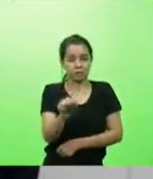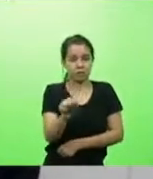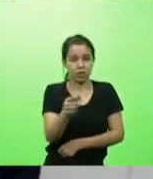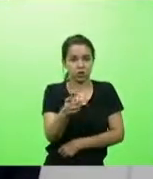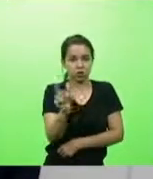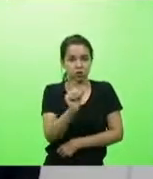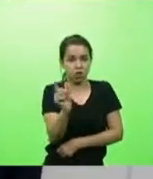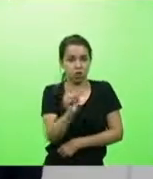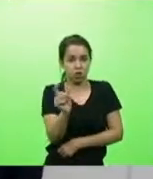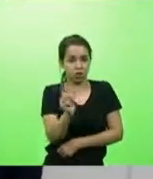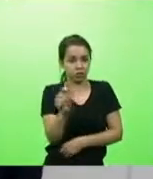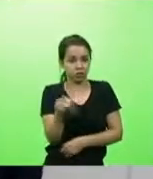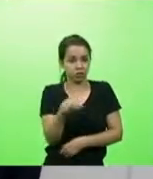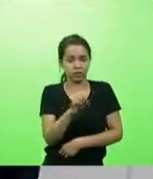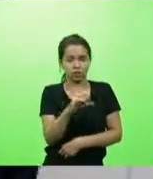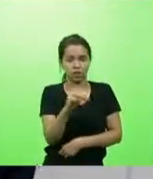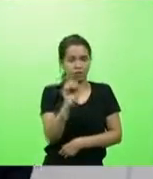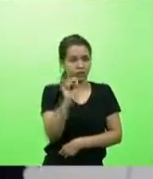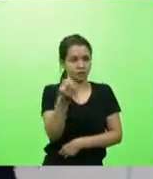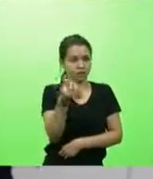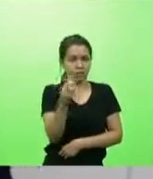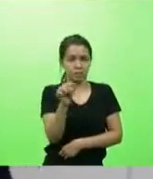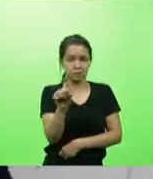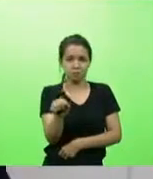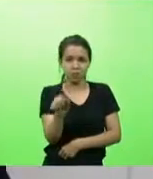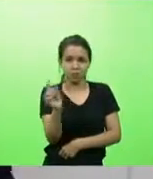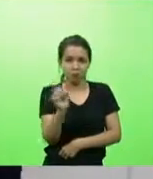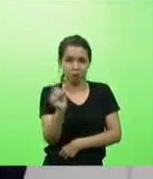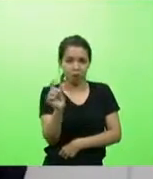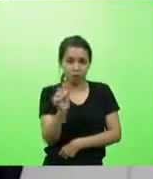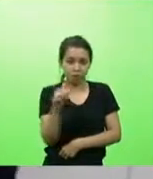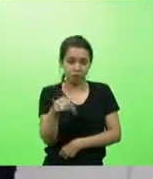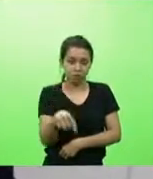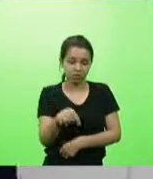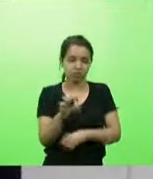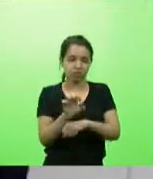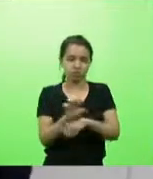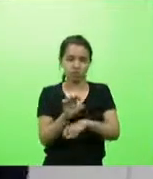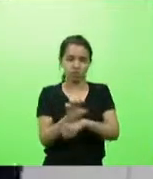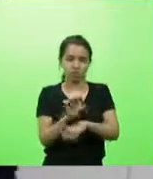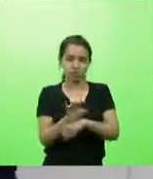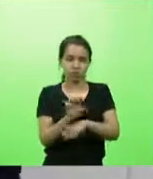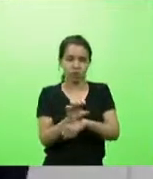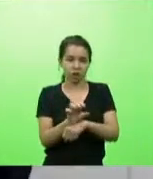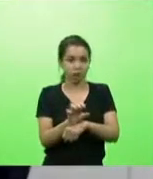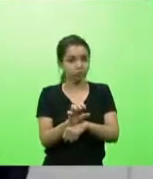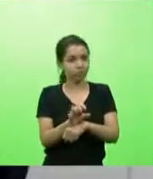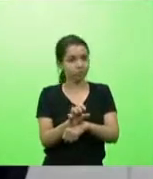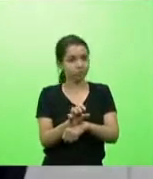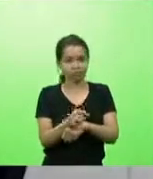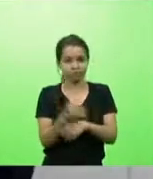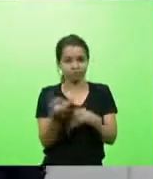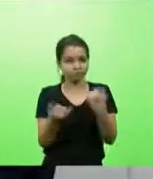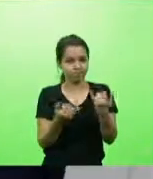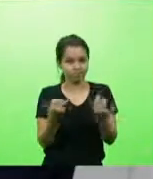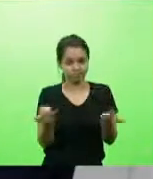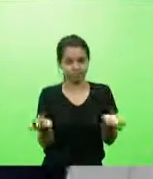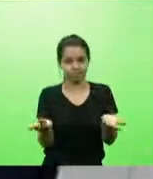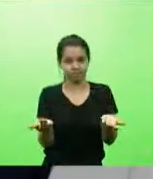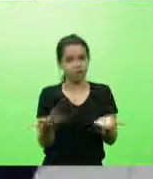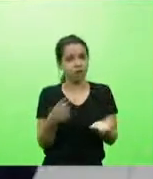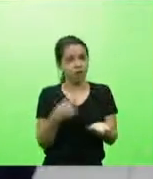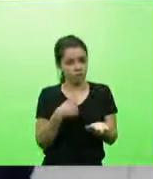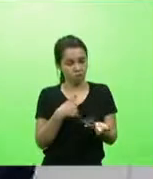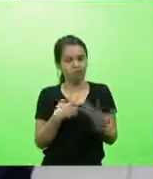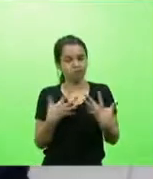aí é uma brincadeira, 86 mil doses para o nosso Estado. Então, eu sou favorável. Desde que,